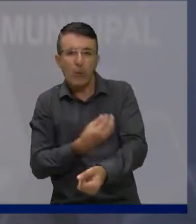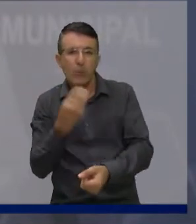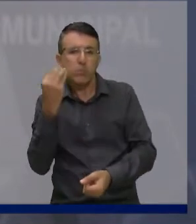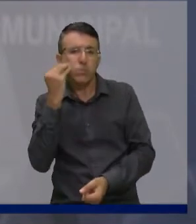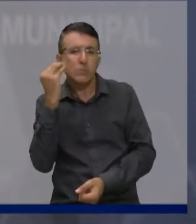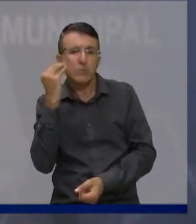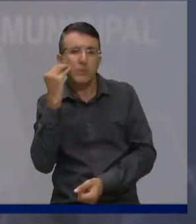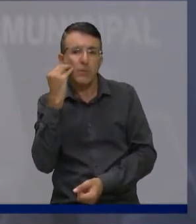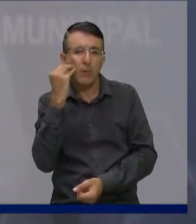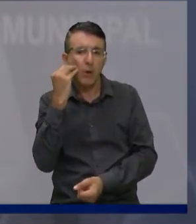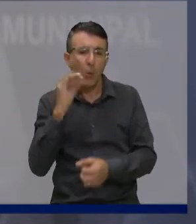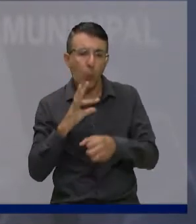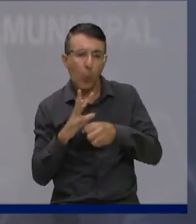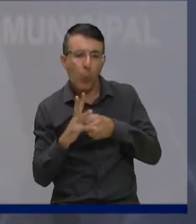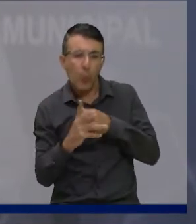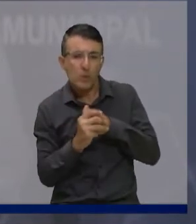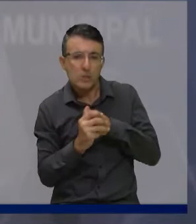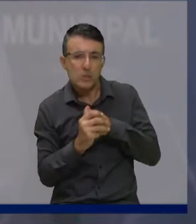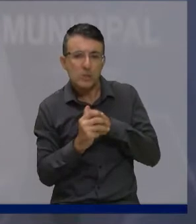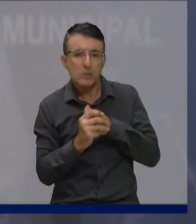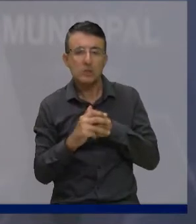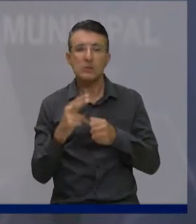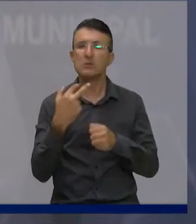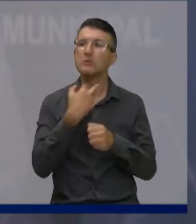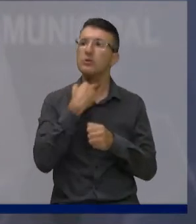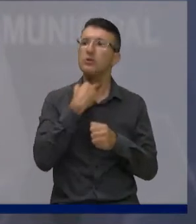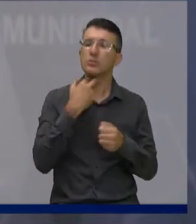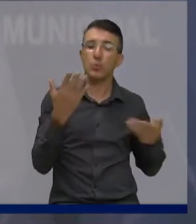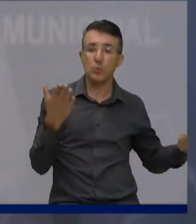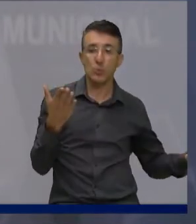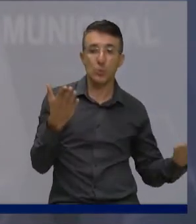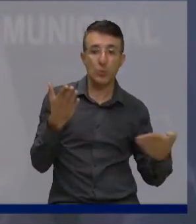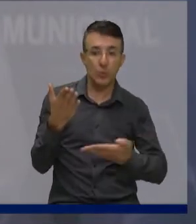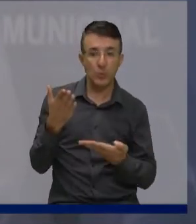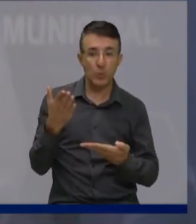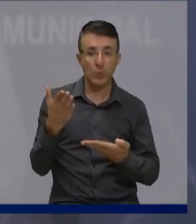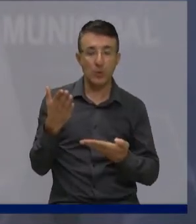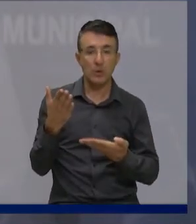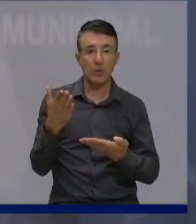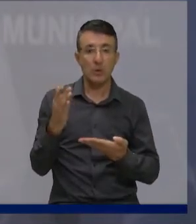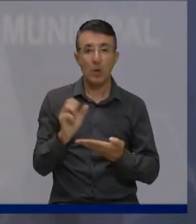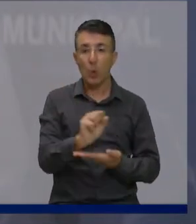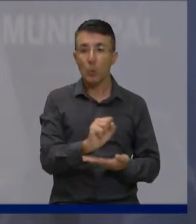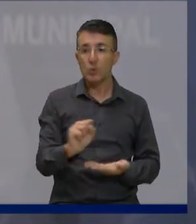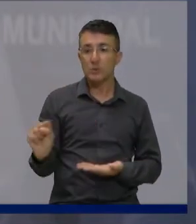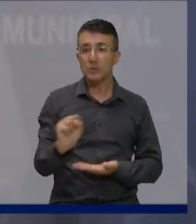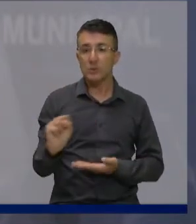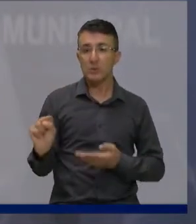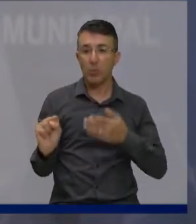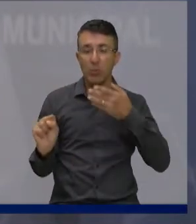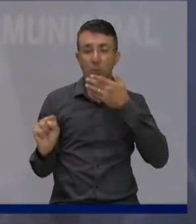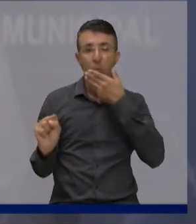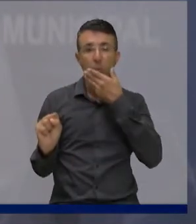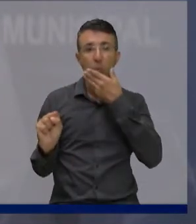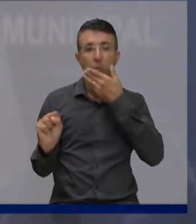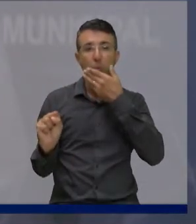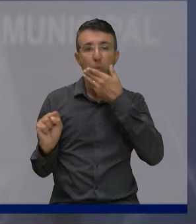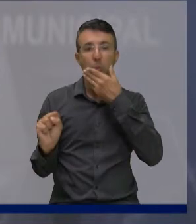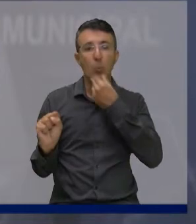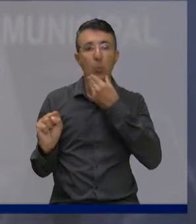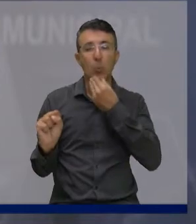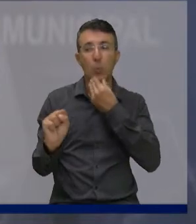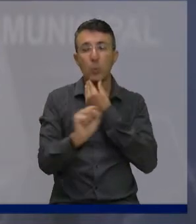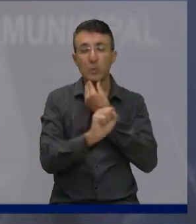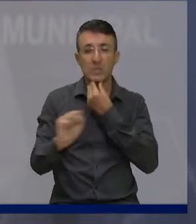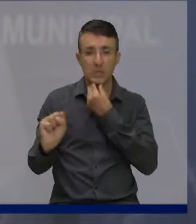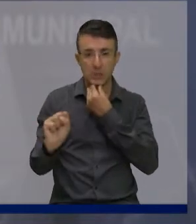distrital. E ele fez questão de que ele queria participar da reunião conosco, até volto